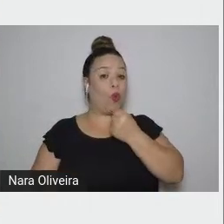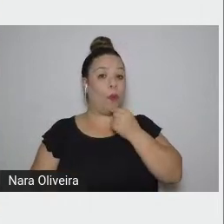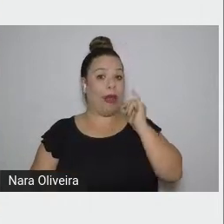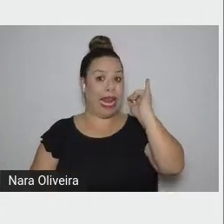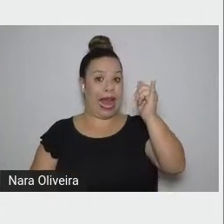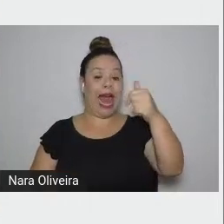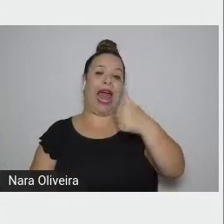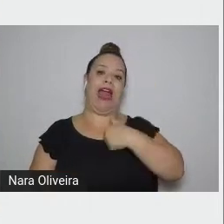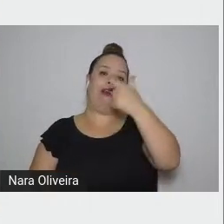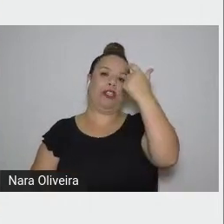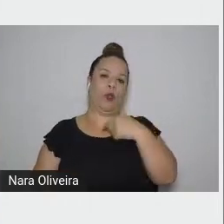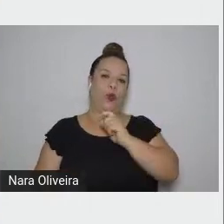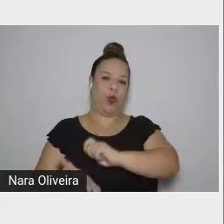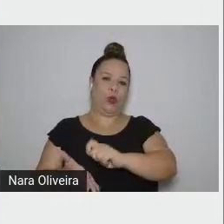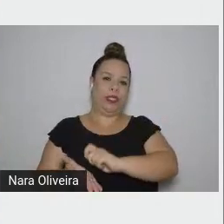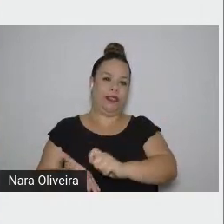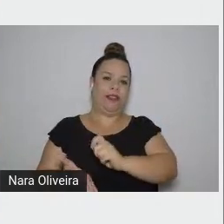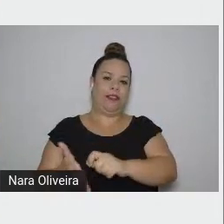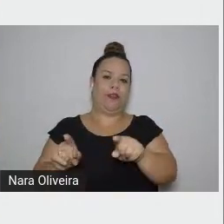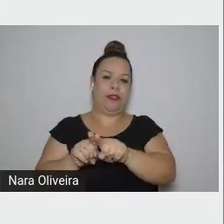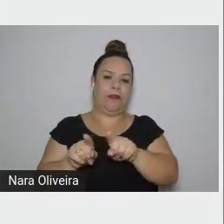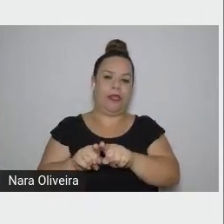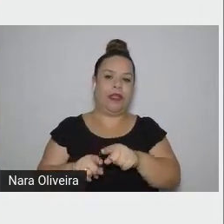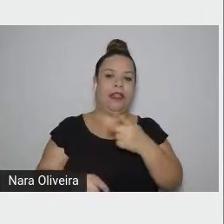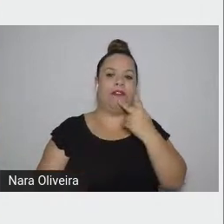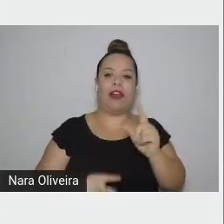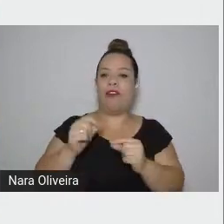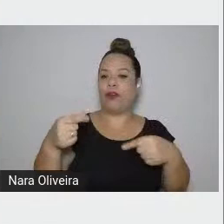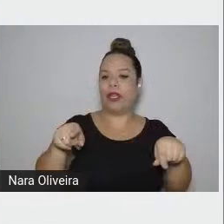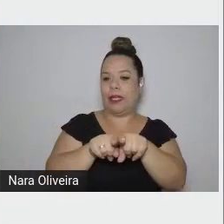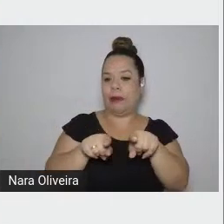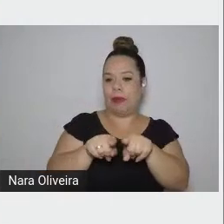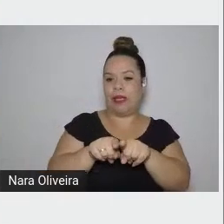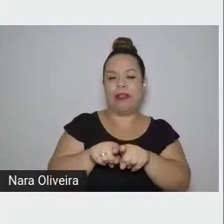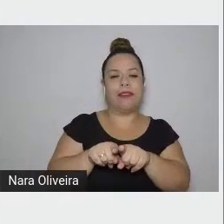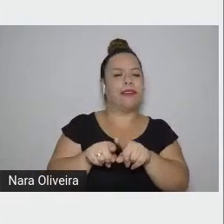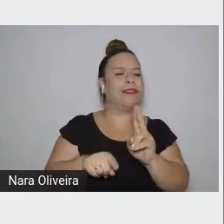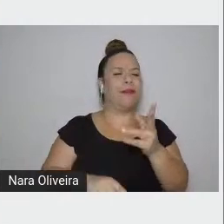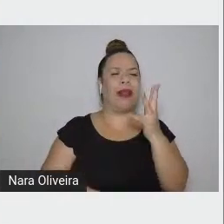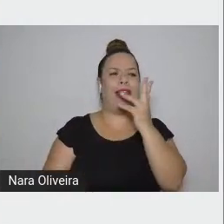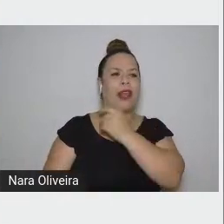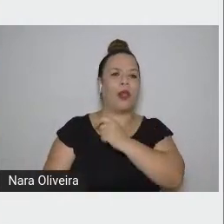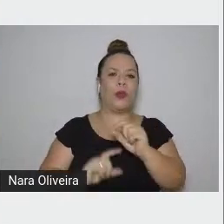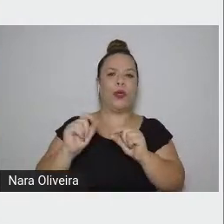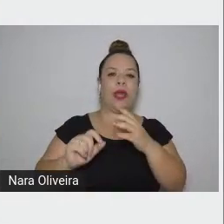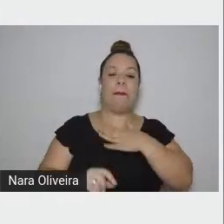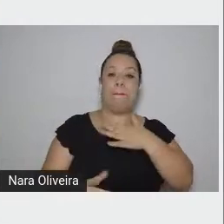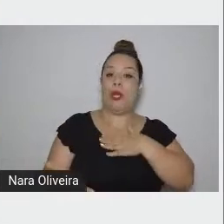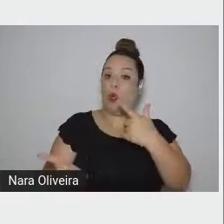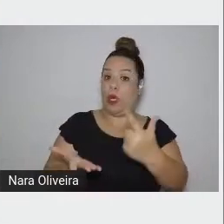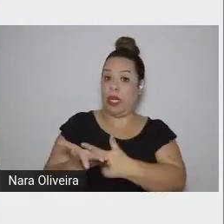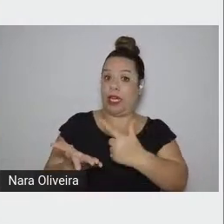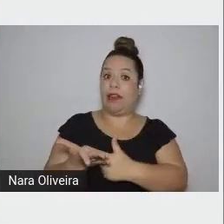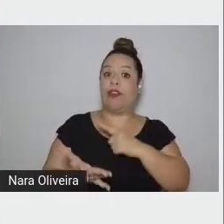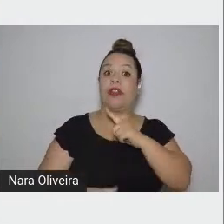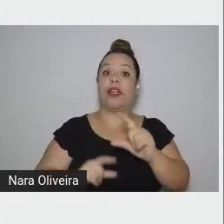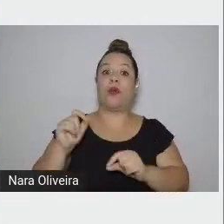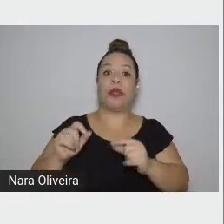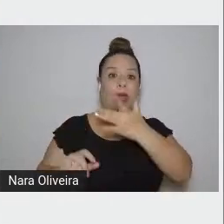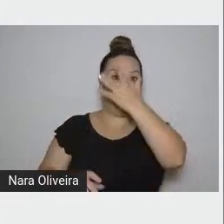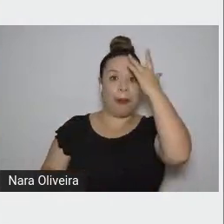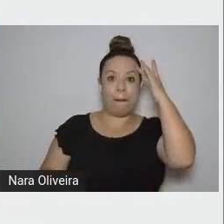o autor. Aliás, ele também dizia lindamente meus livros levam uma pessoa dentro,